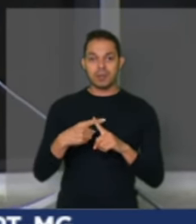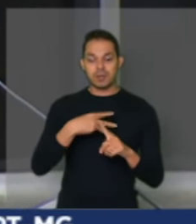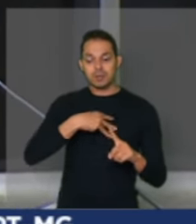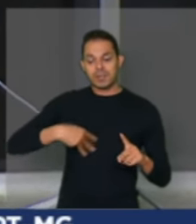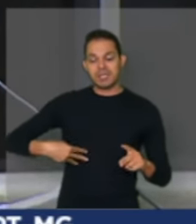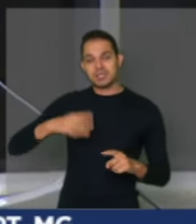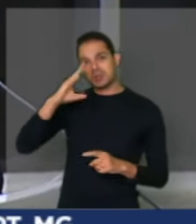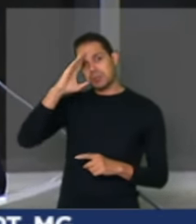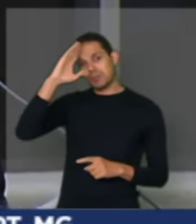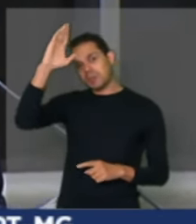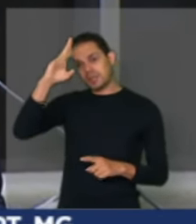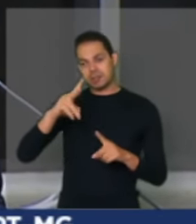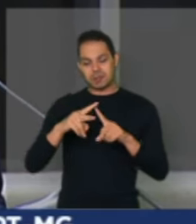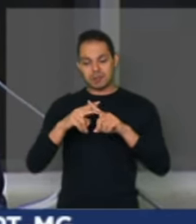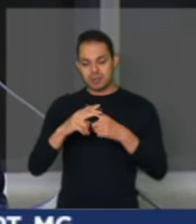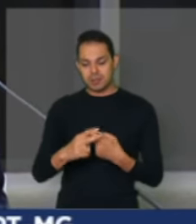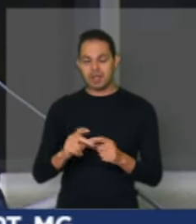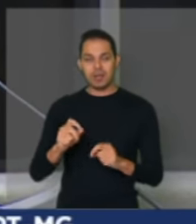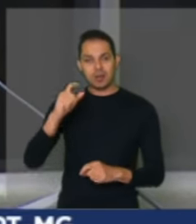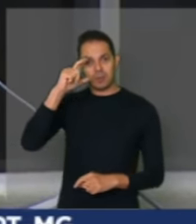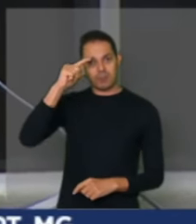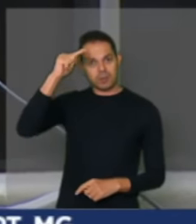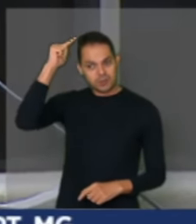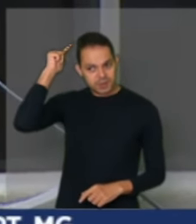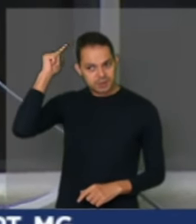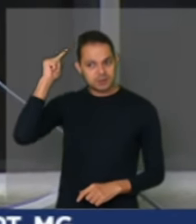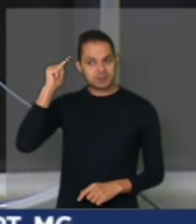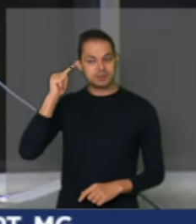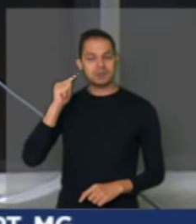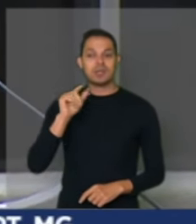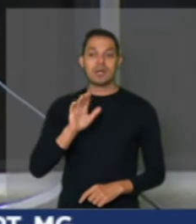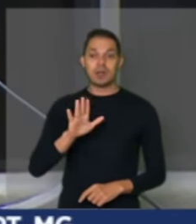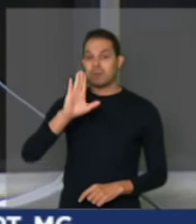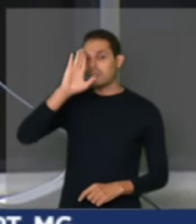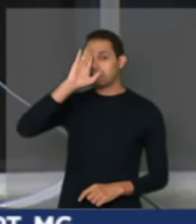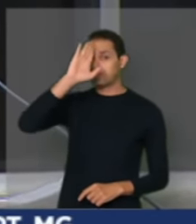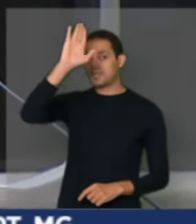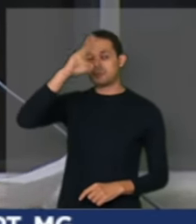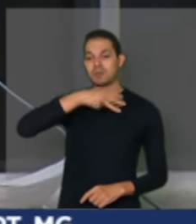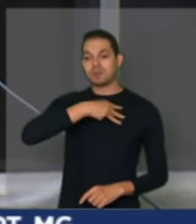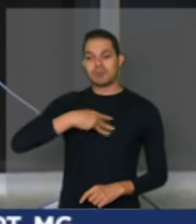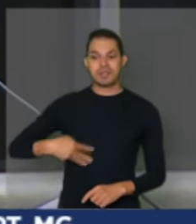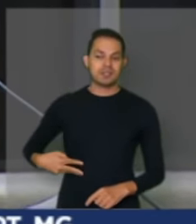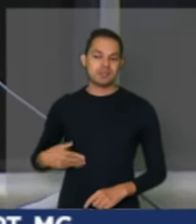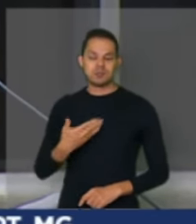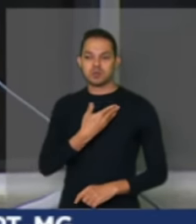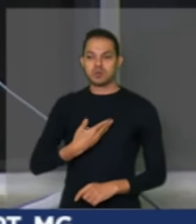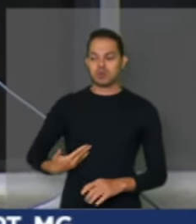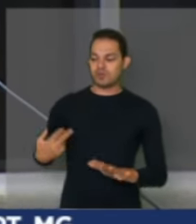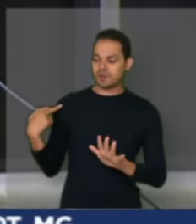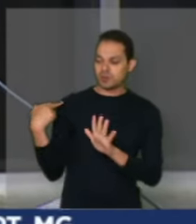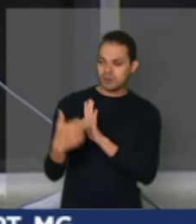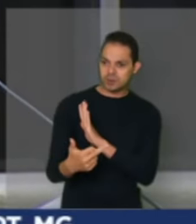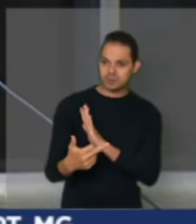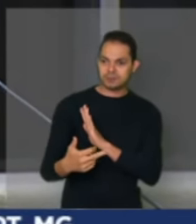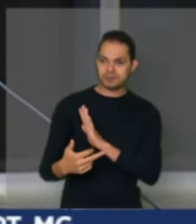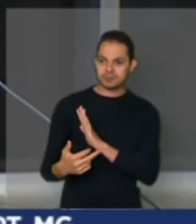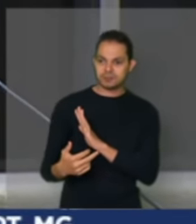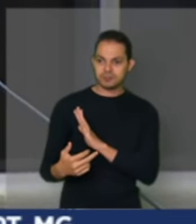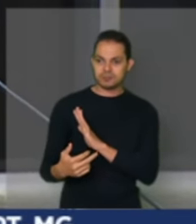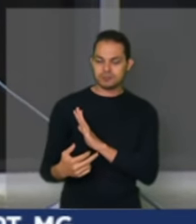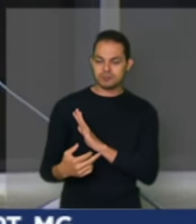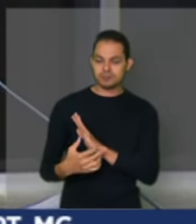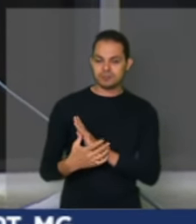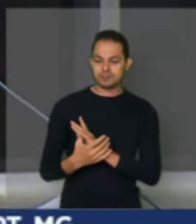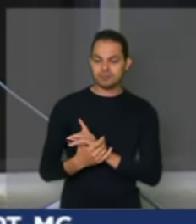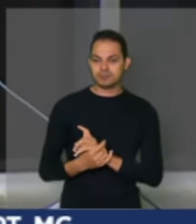dessa deforma, que é o Paulo Guedes, que, aliás, é o principal ministro do governo genocida, aprontou